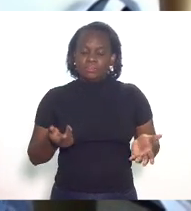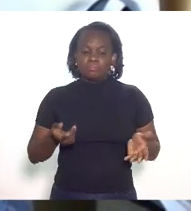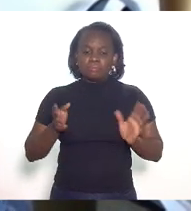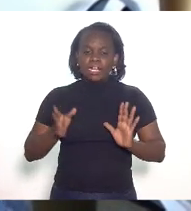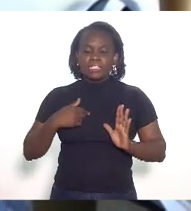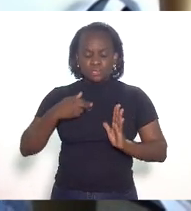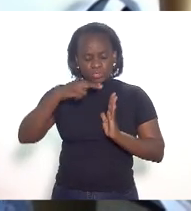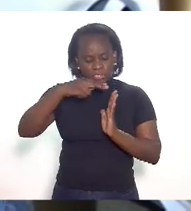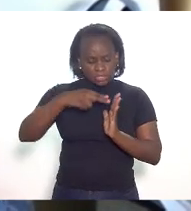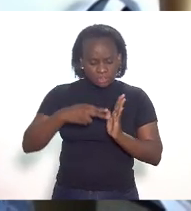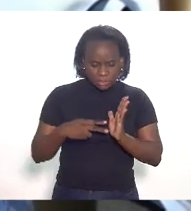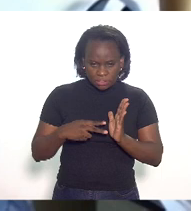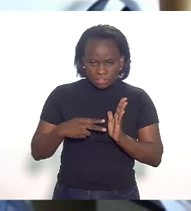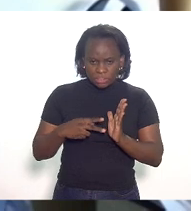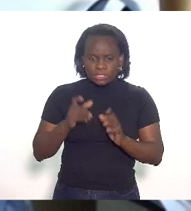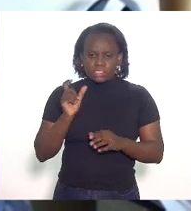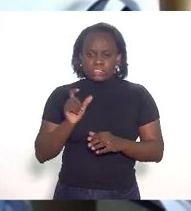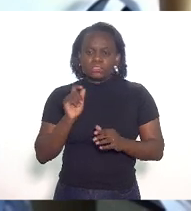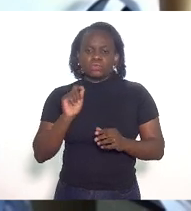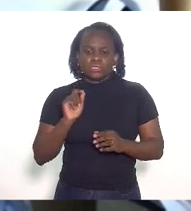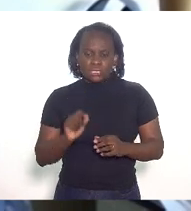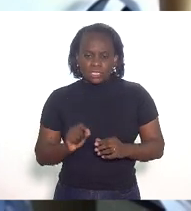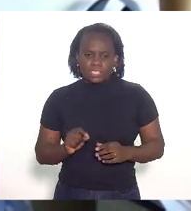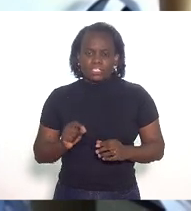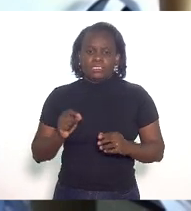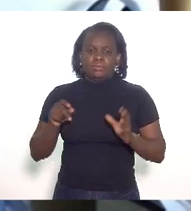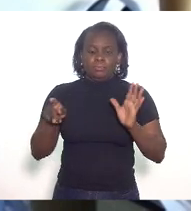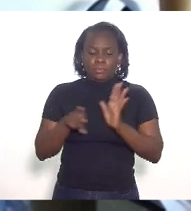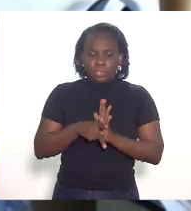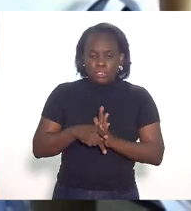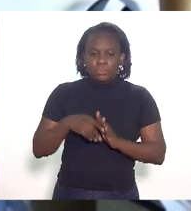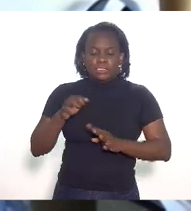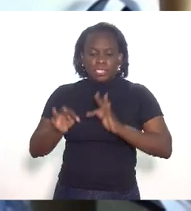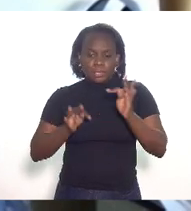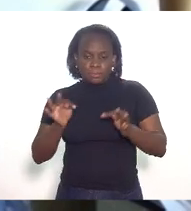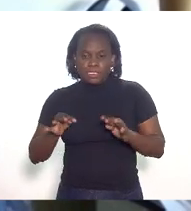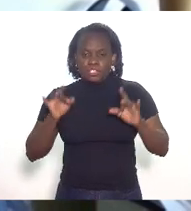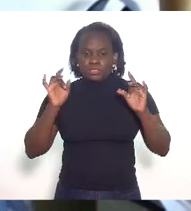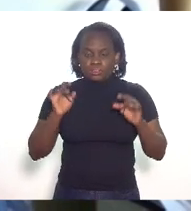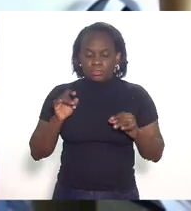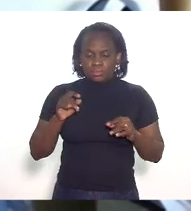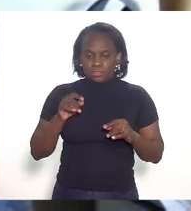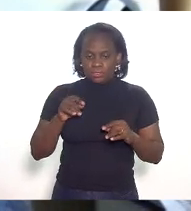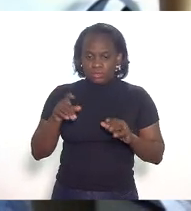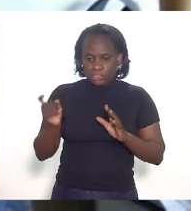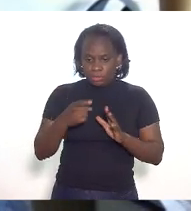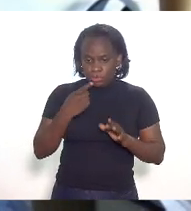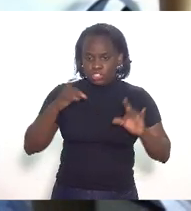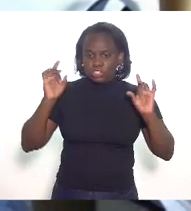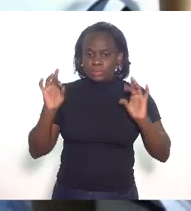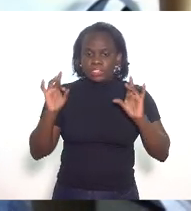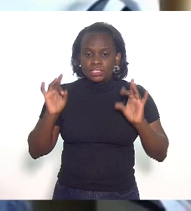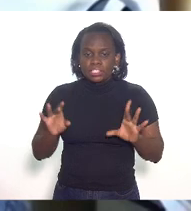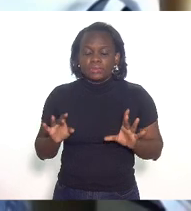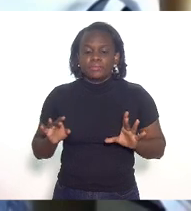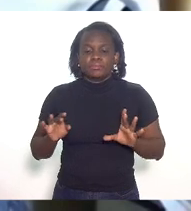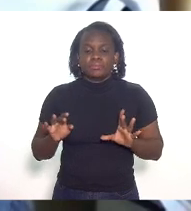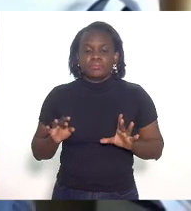fiz a leitura está escrito assim para efeitos deste tratamento tributário especial